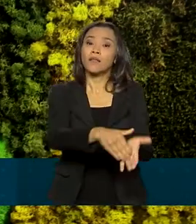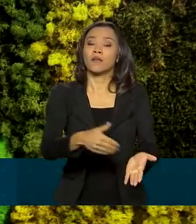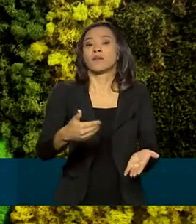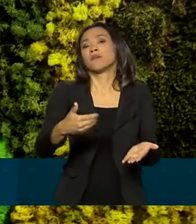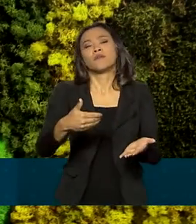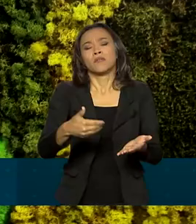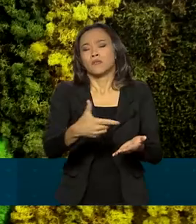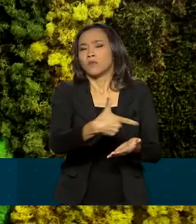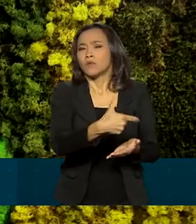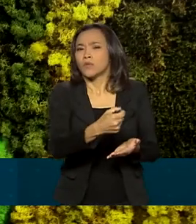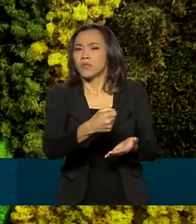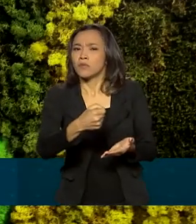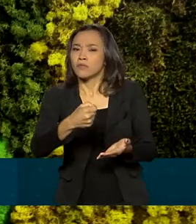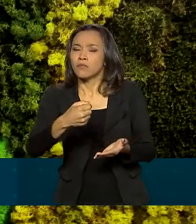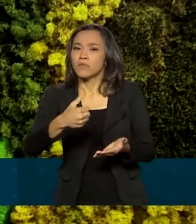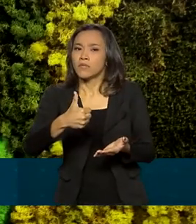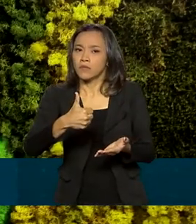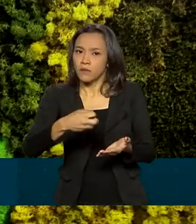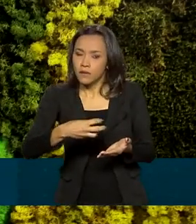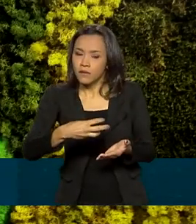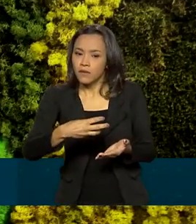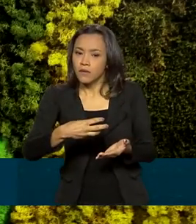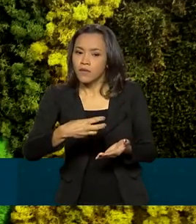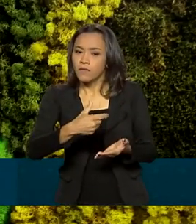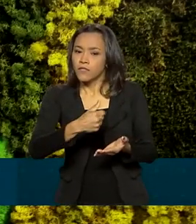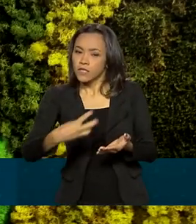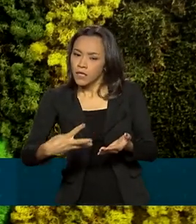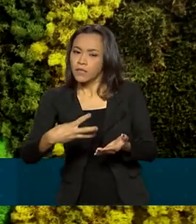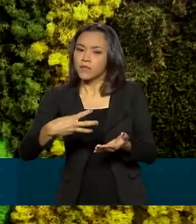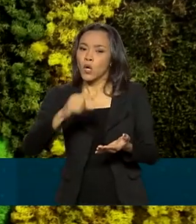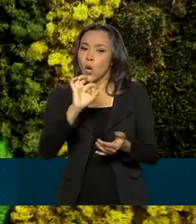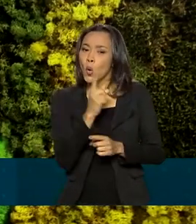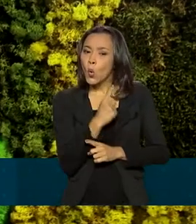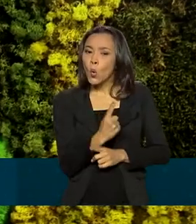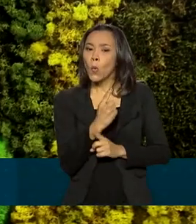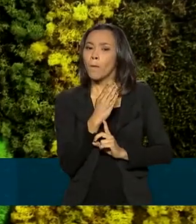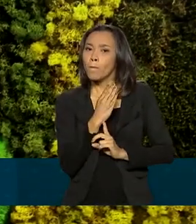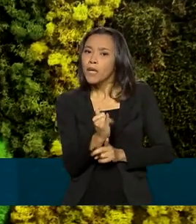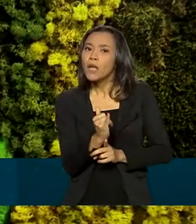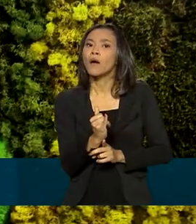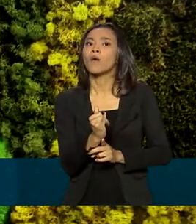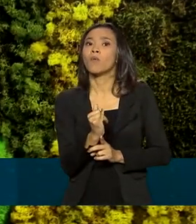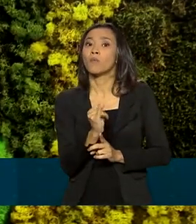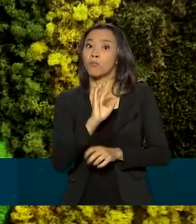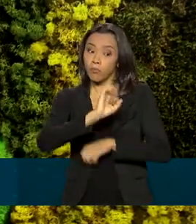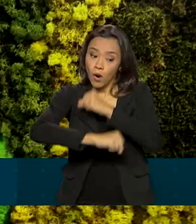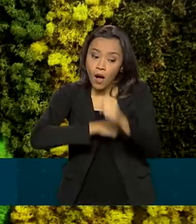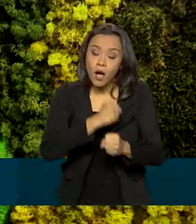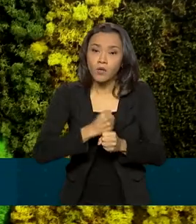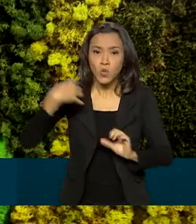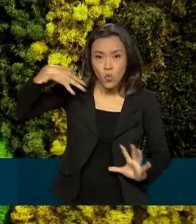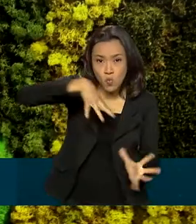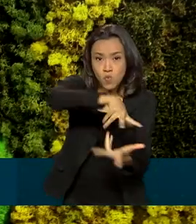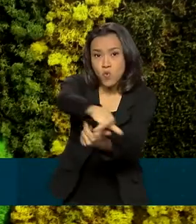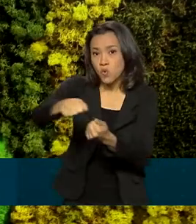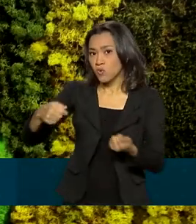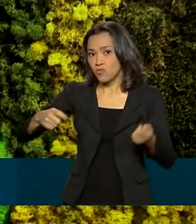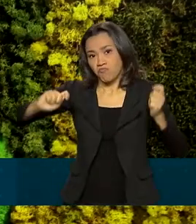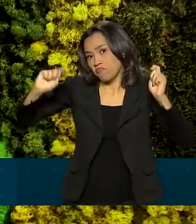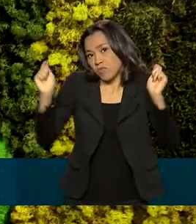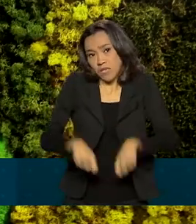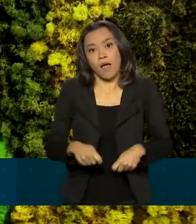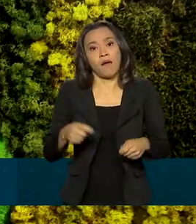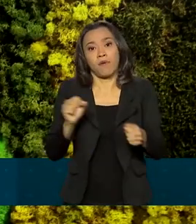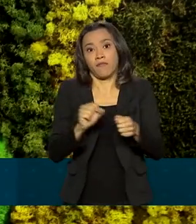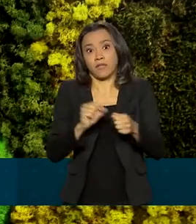Isso significa ao redor de 1 bilhão de toneladas anuais. O mundo inteiro não tem essa capacidade de